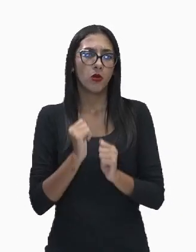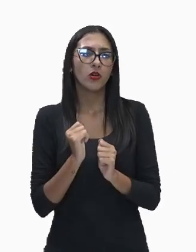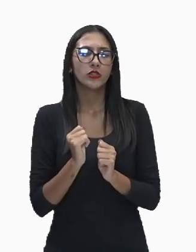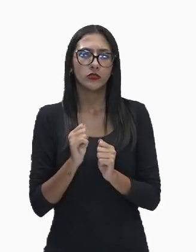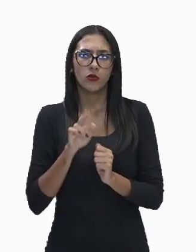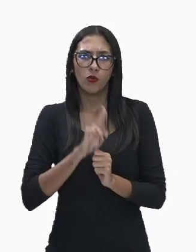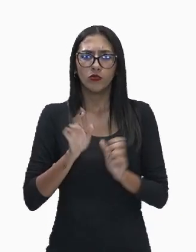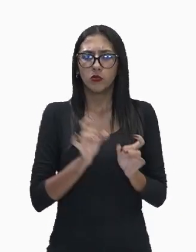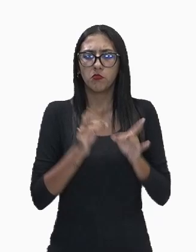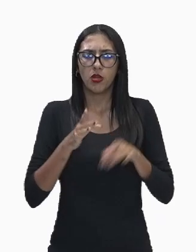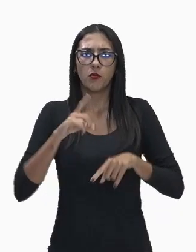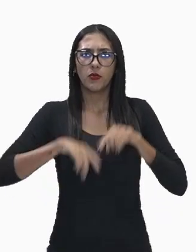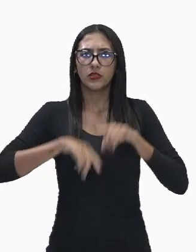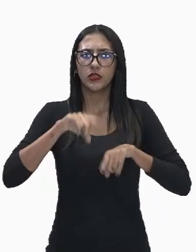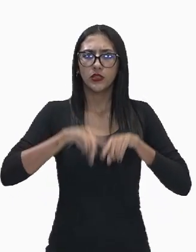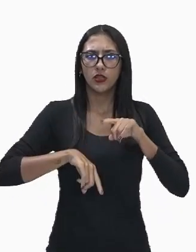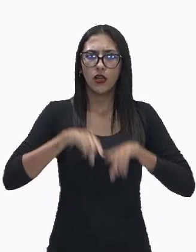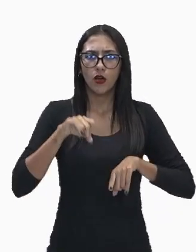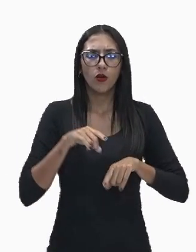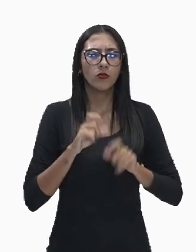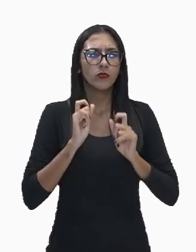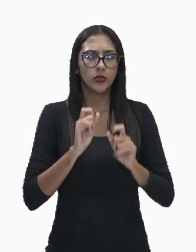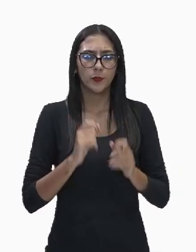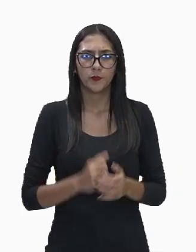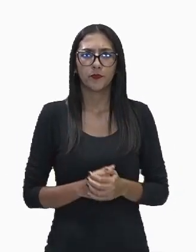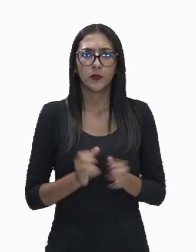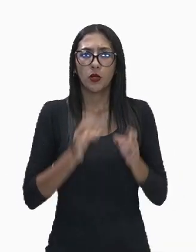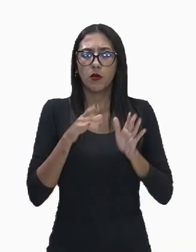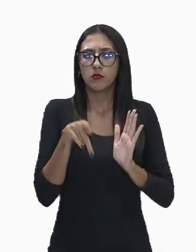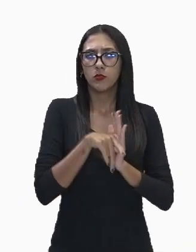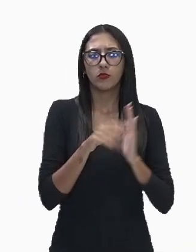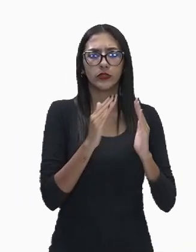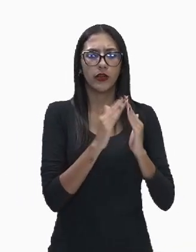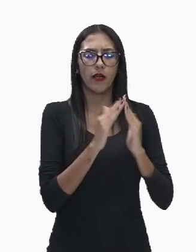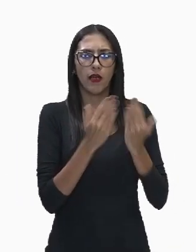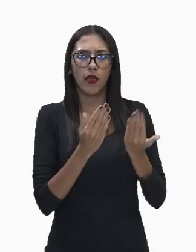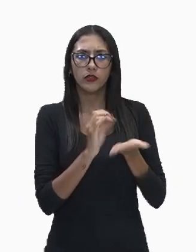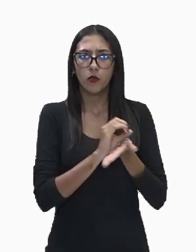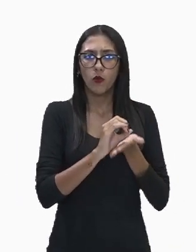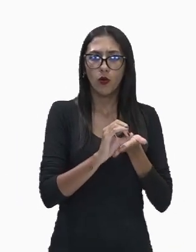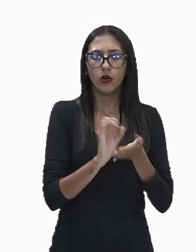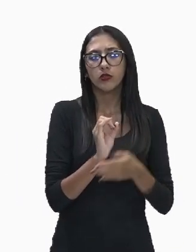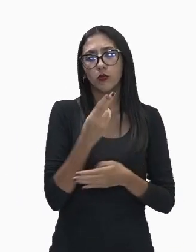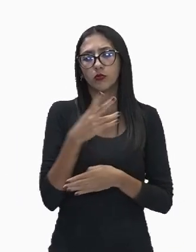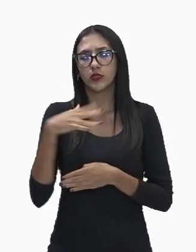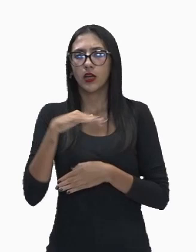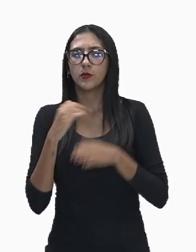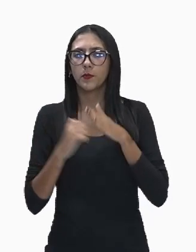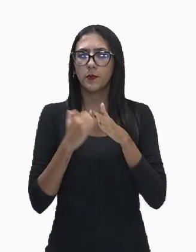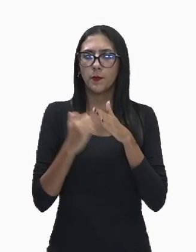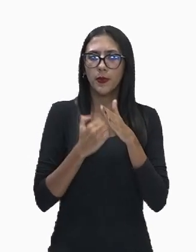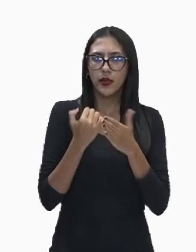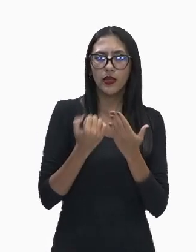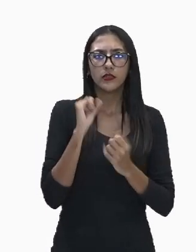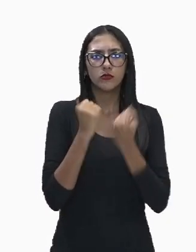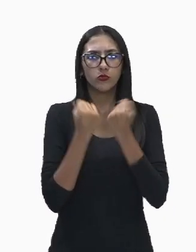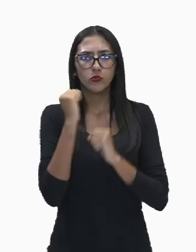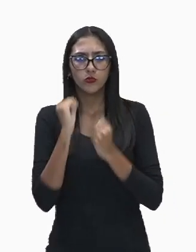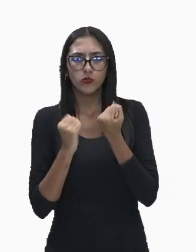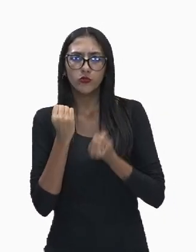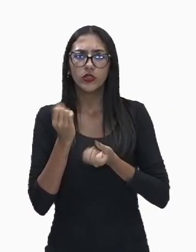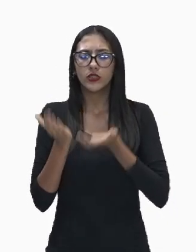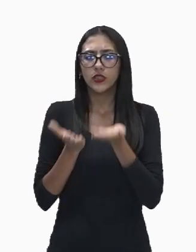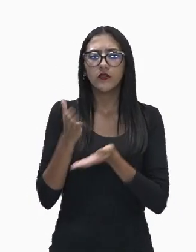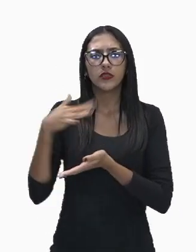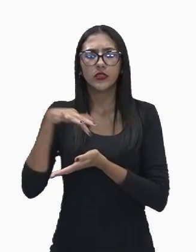se for lixo ou se for resíduos sólidos urbanos, enfim, ele pode ser de origem residencial ou comercial, industrial, de serviços, de